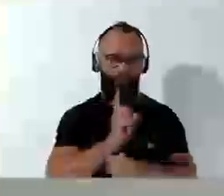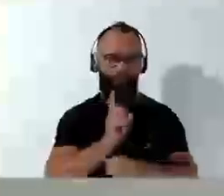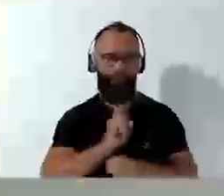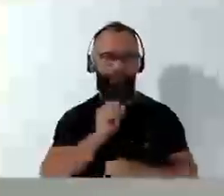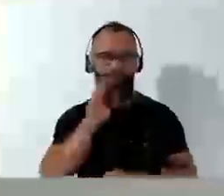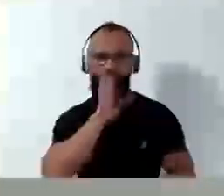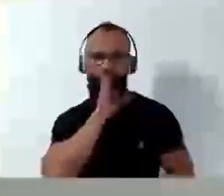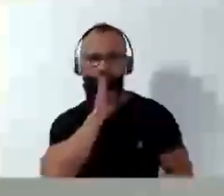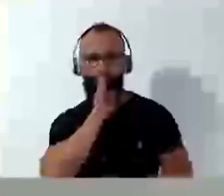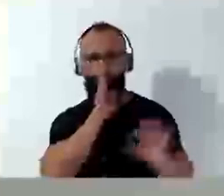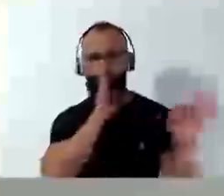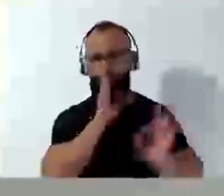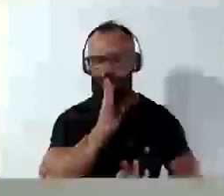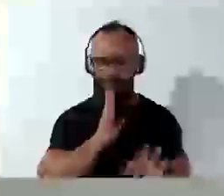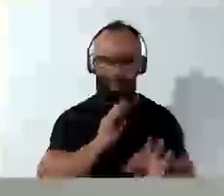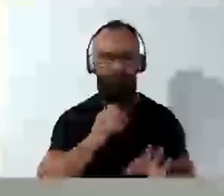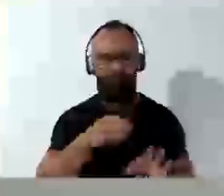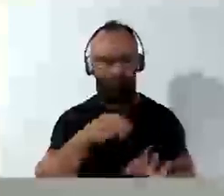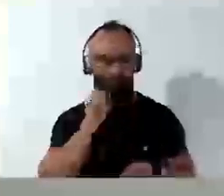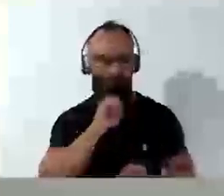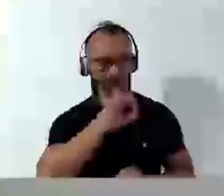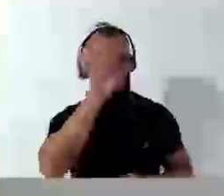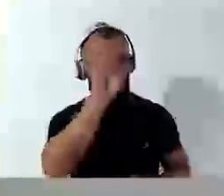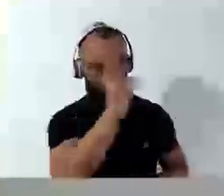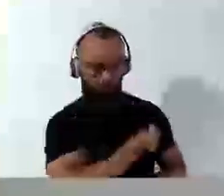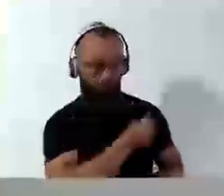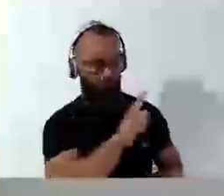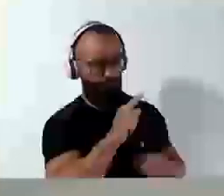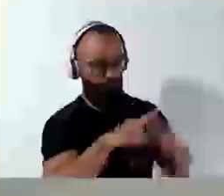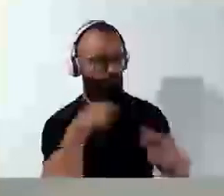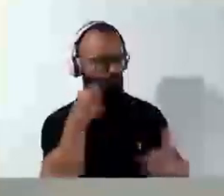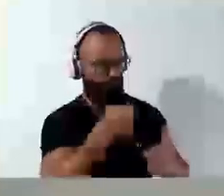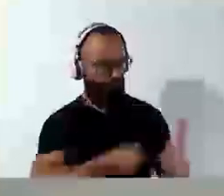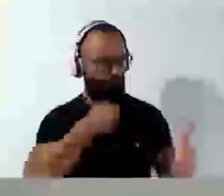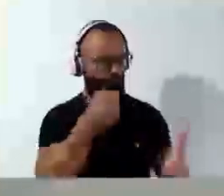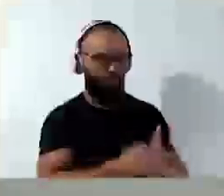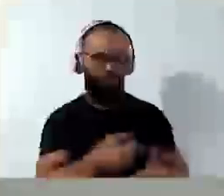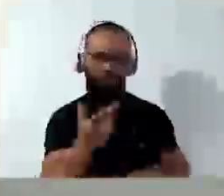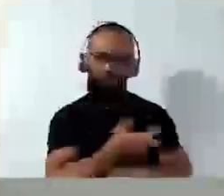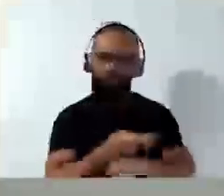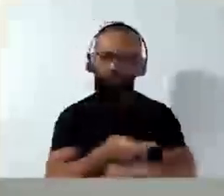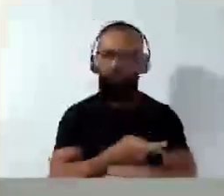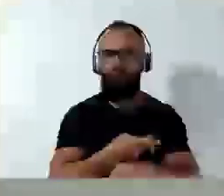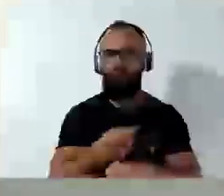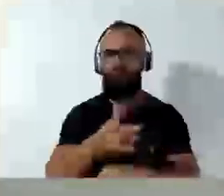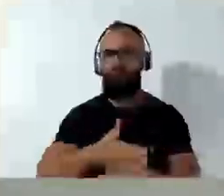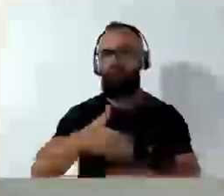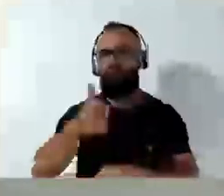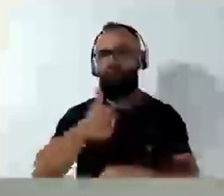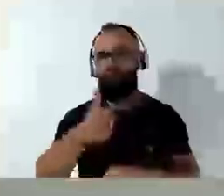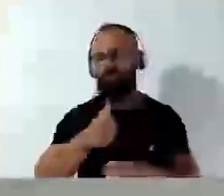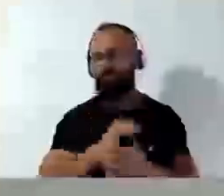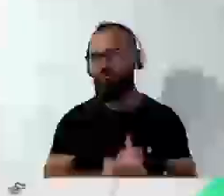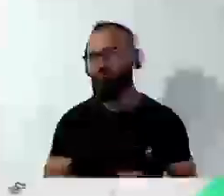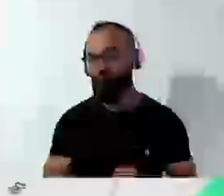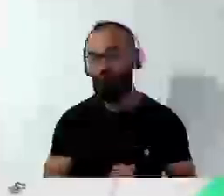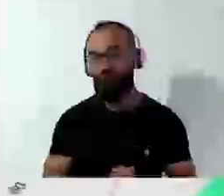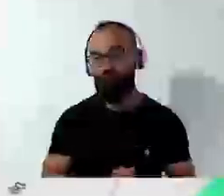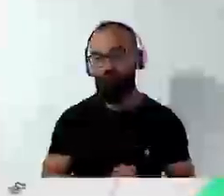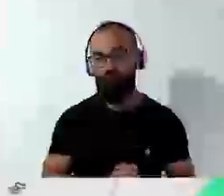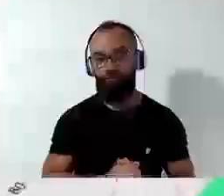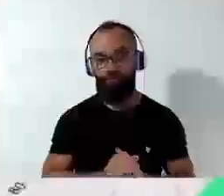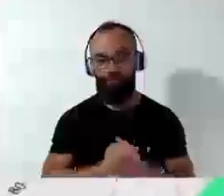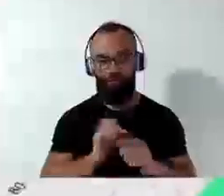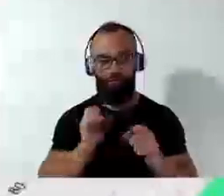encontrar a solução aqui, iremos mais longe buscar a solução ao nosso problema. Pode passar do contorno do Anel Viagra, fazendo favor?